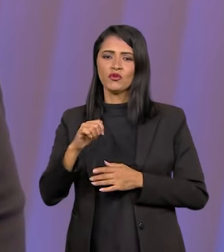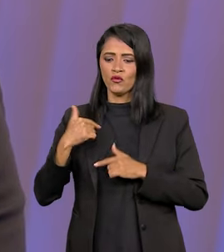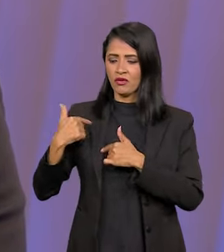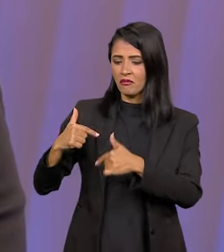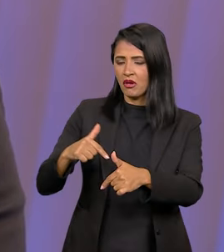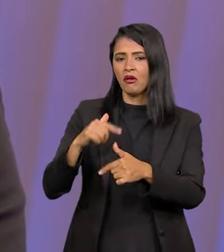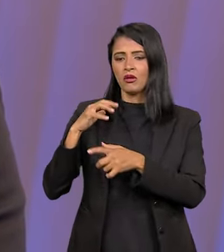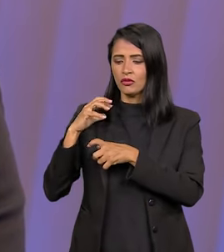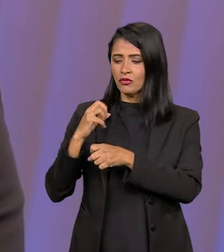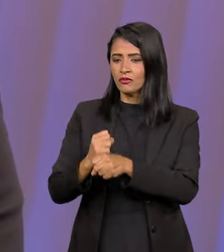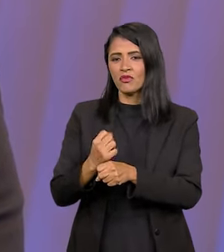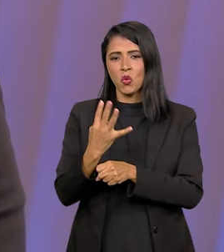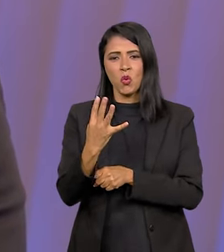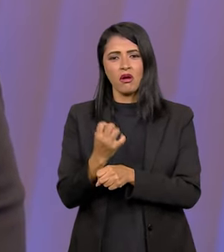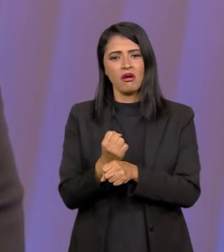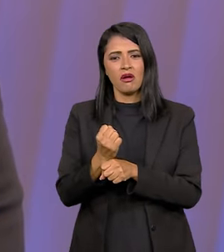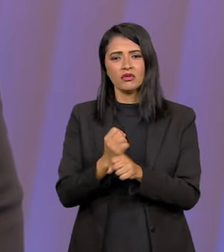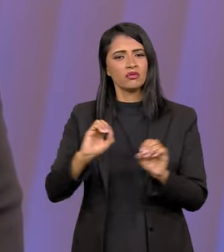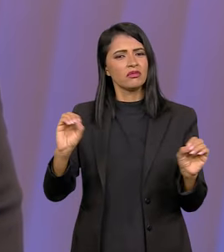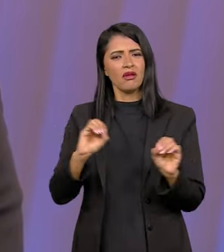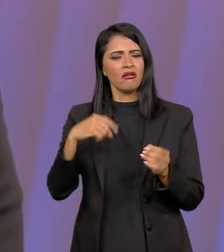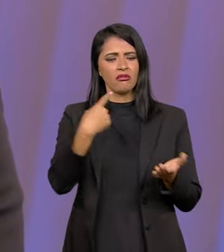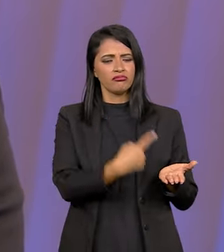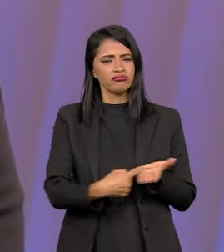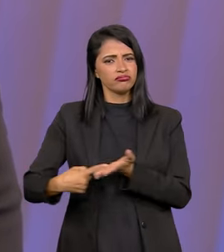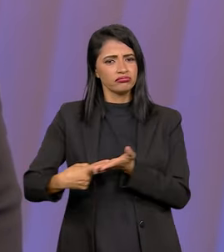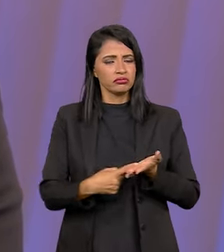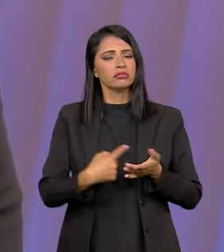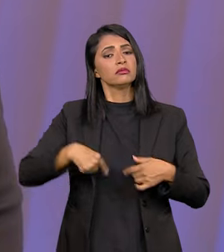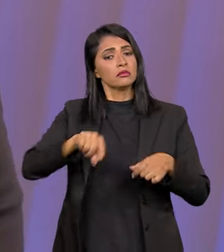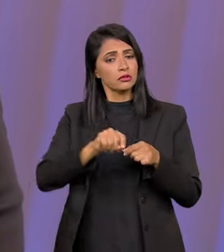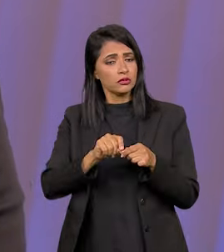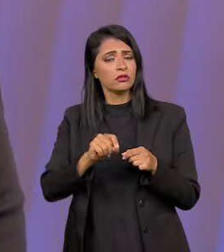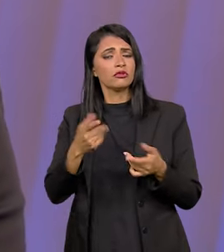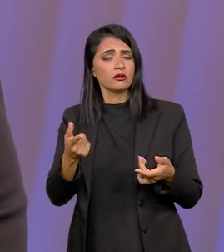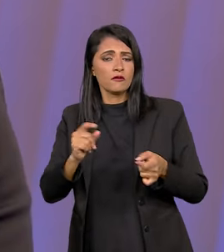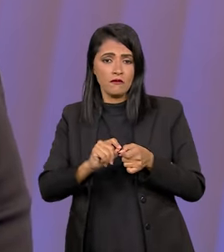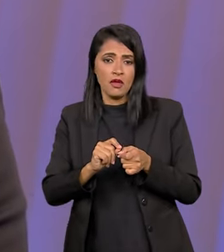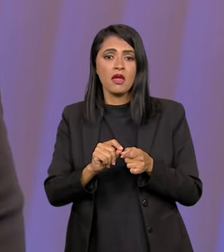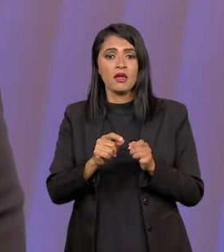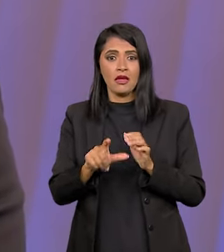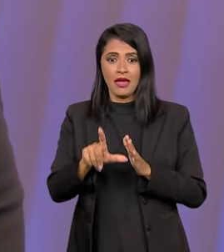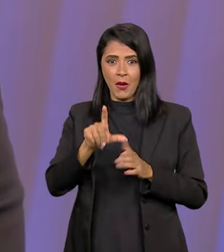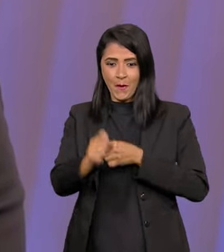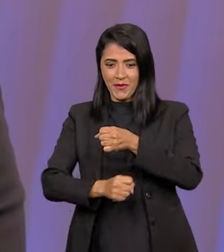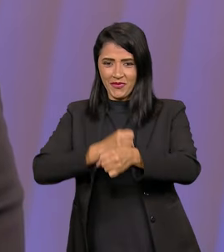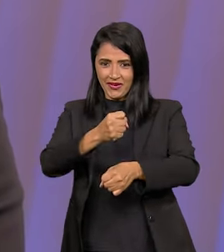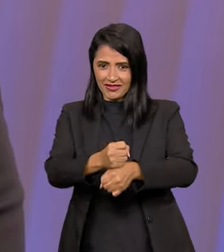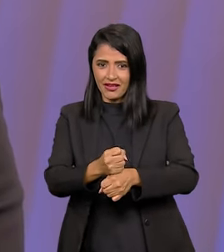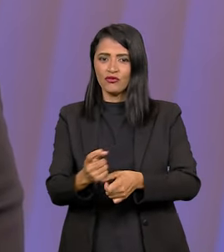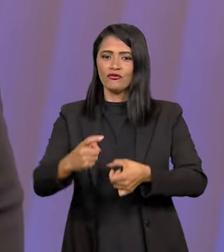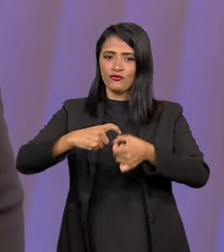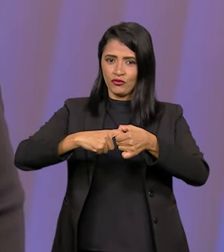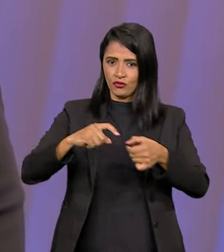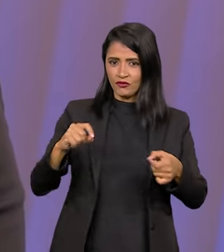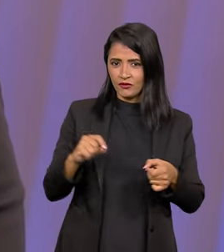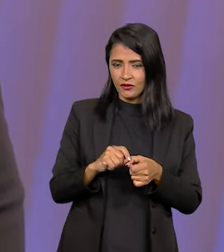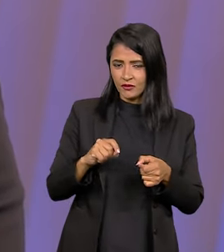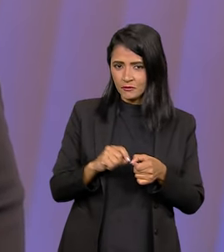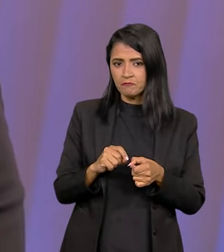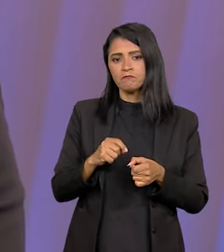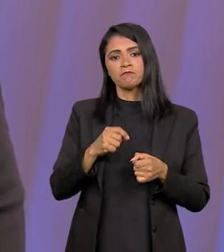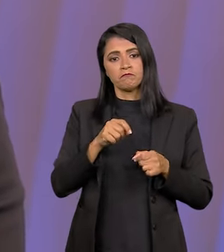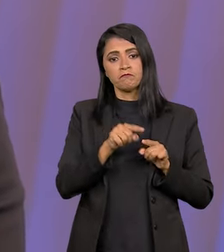de trabalho. Já tinha quatro anos que não havia acordo coletivo de trabalho na empresa, então a gente fez um acordo de quatro anos no ano passado.